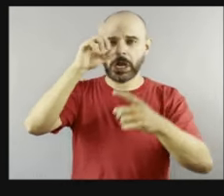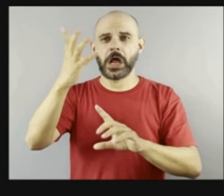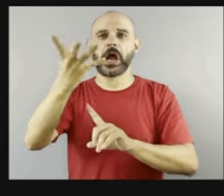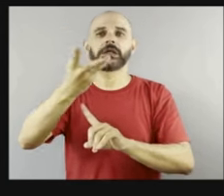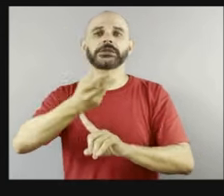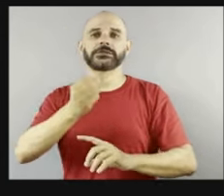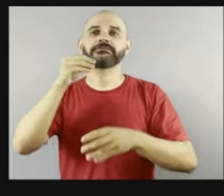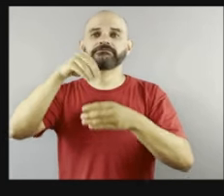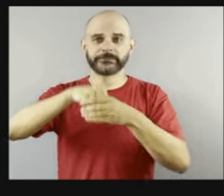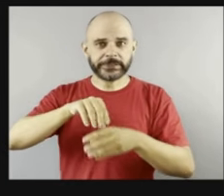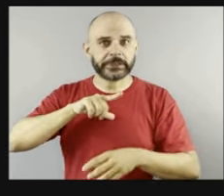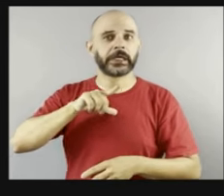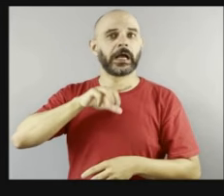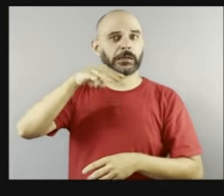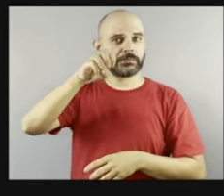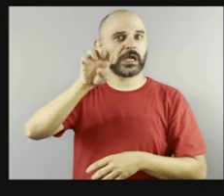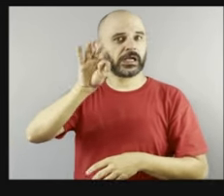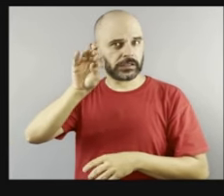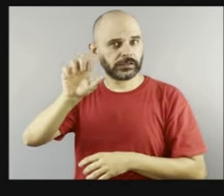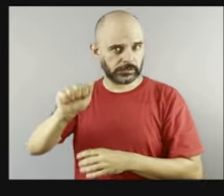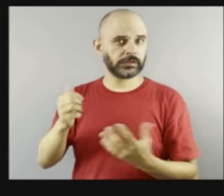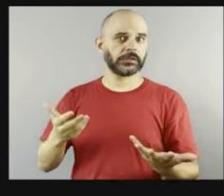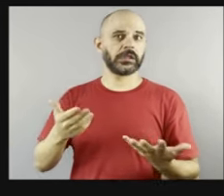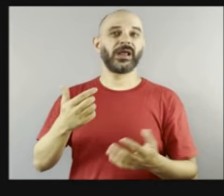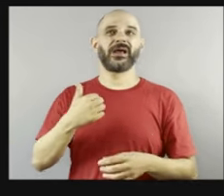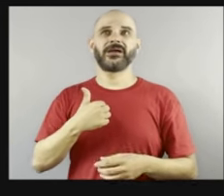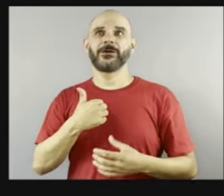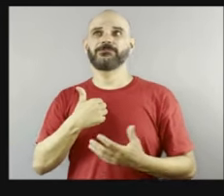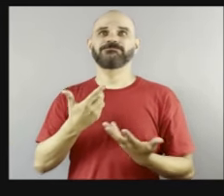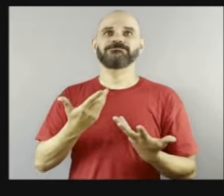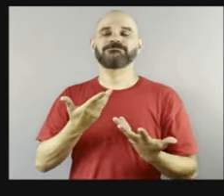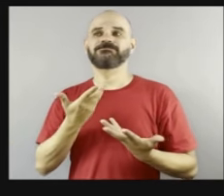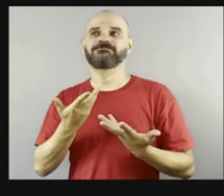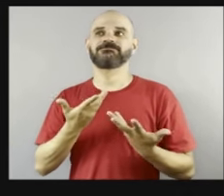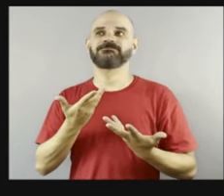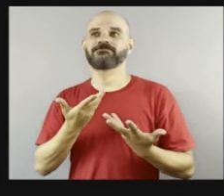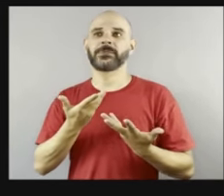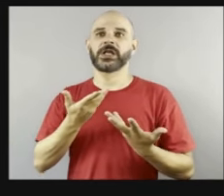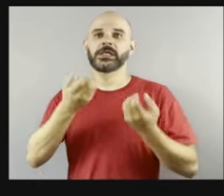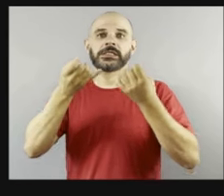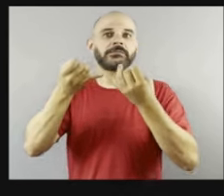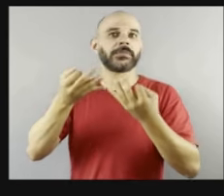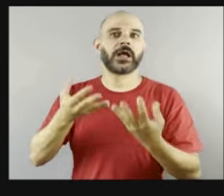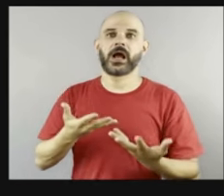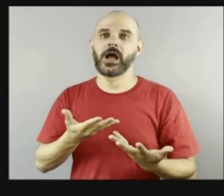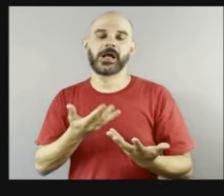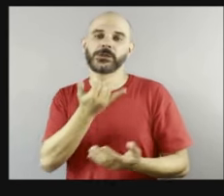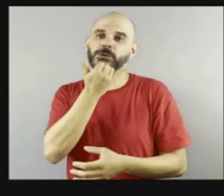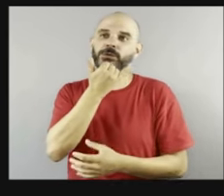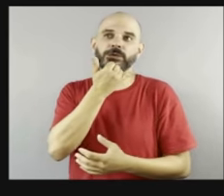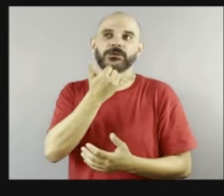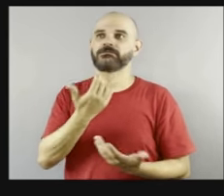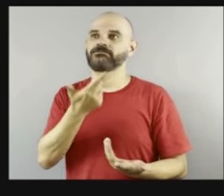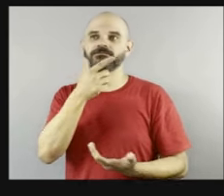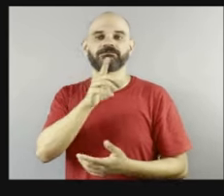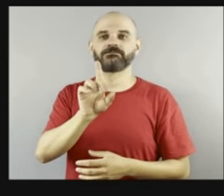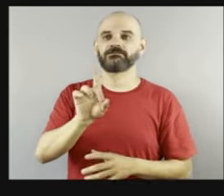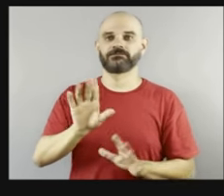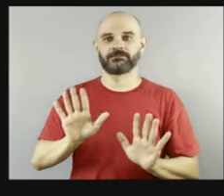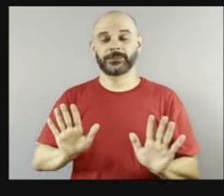eu fiquei sem palavras mesmo agora, e até peço desculpas por isso. Uau! Mas, olha,